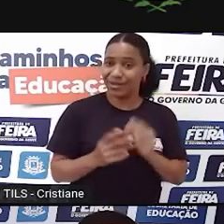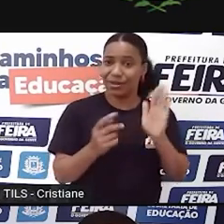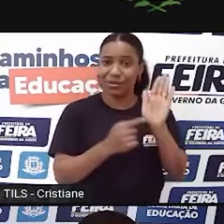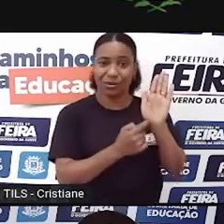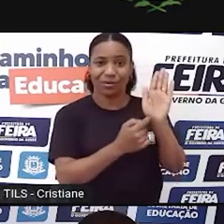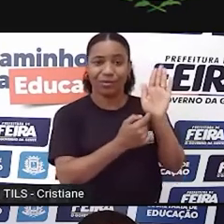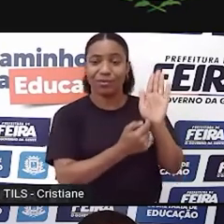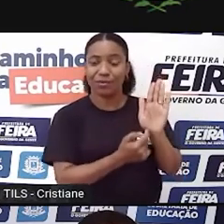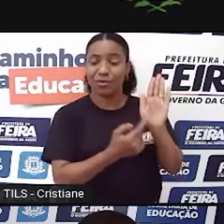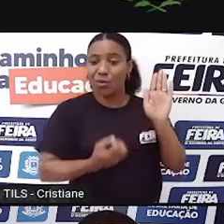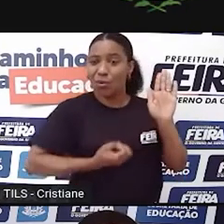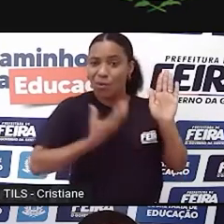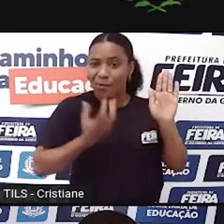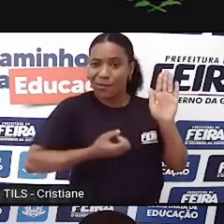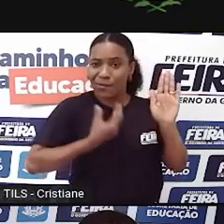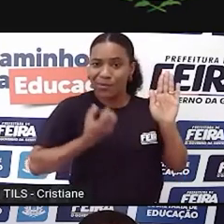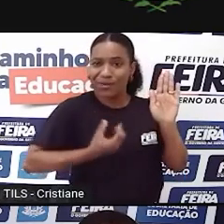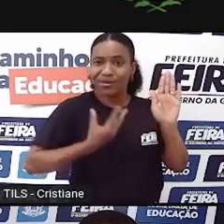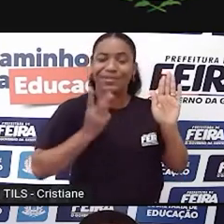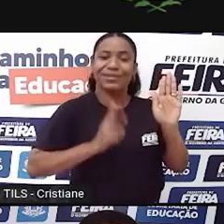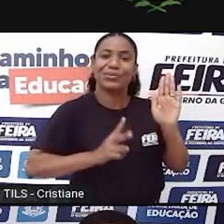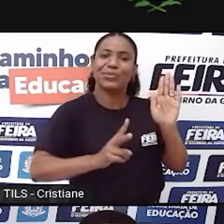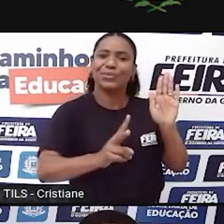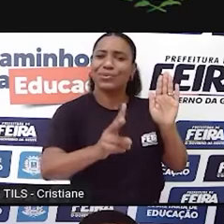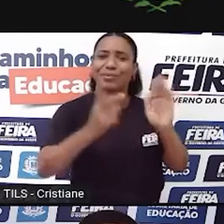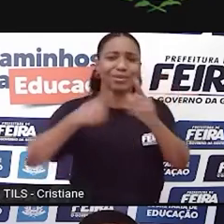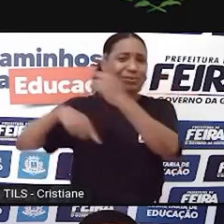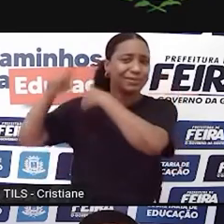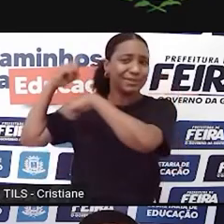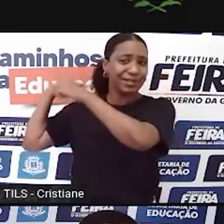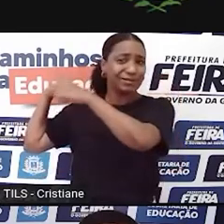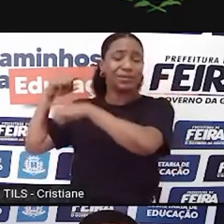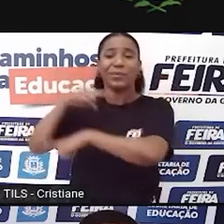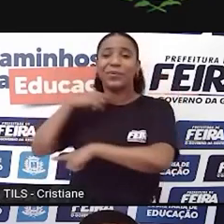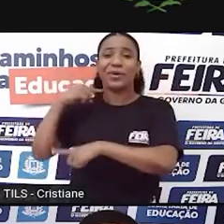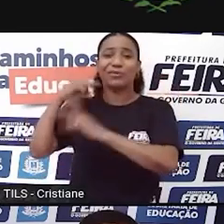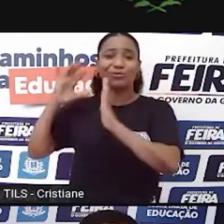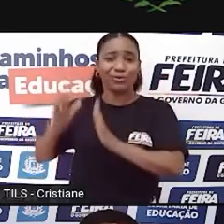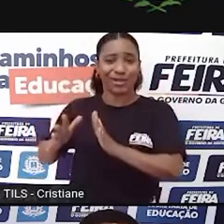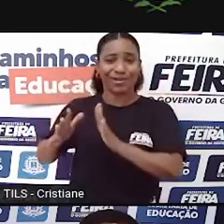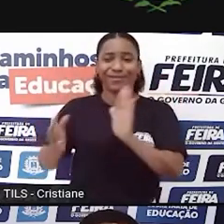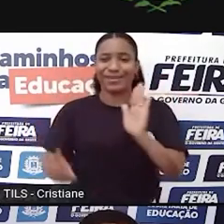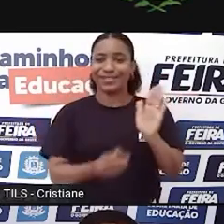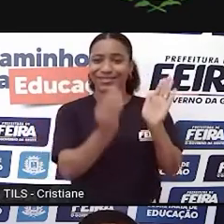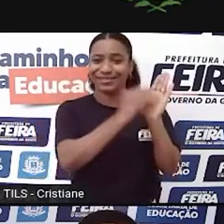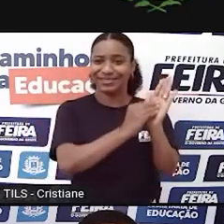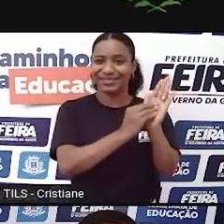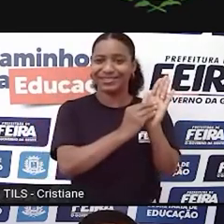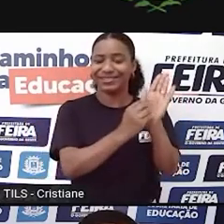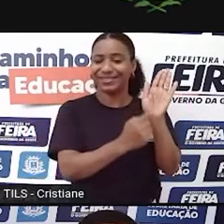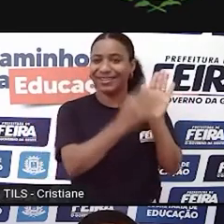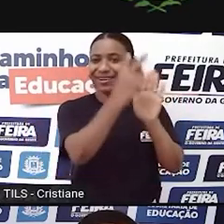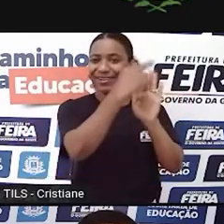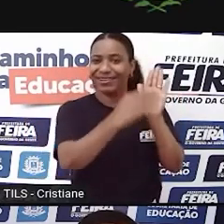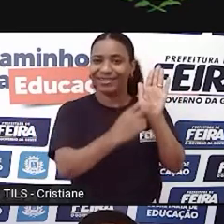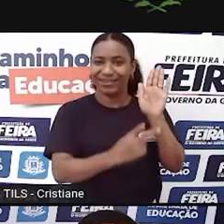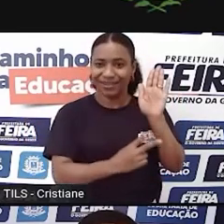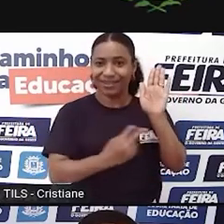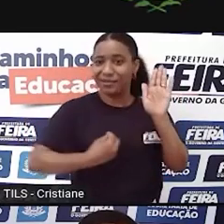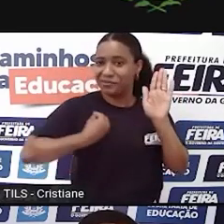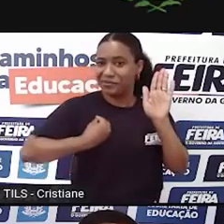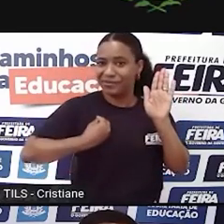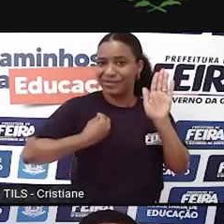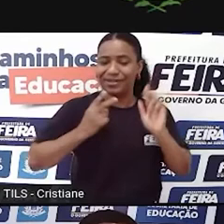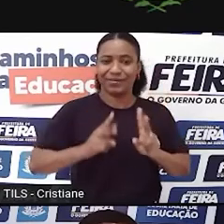presente, como se ele ainda estivesse fazendo parte aqui do nosso momento, do nosso tempo. Mas, assim, eu gosto muito de levar a Carolina